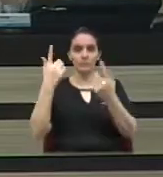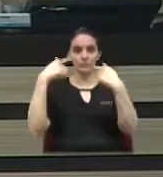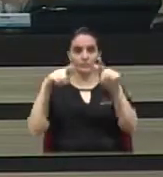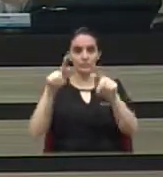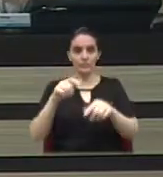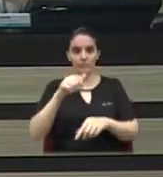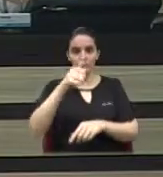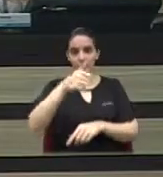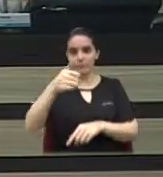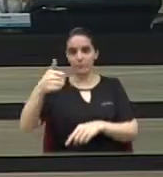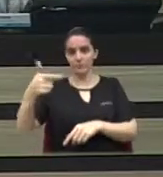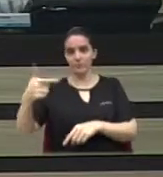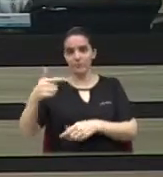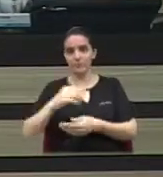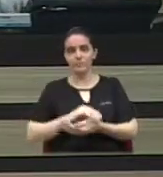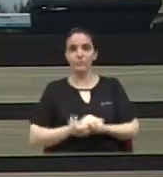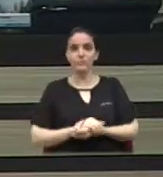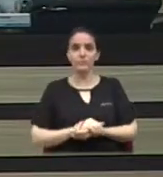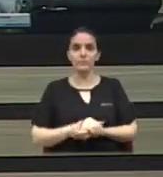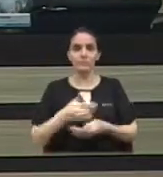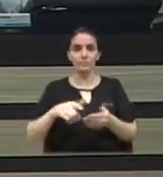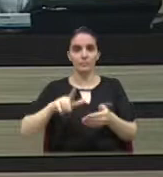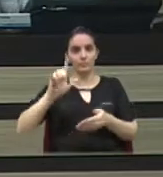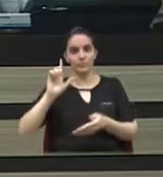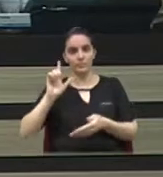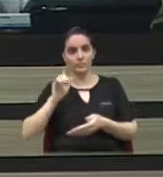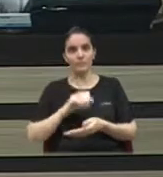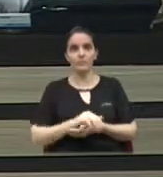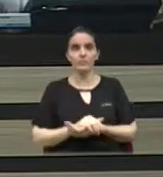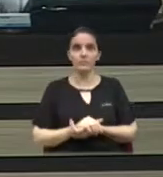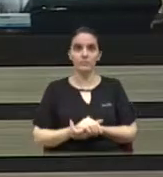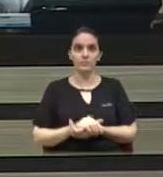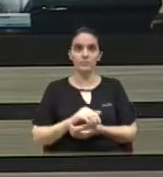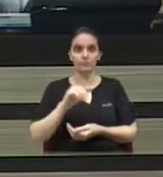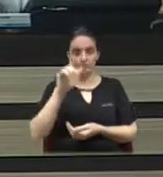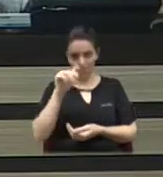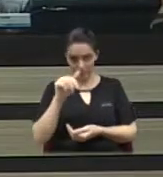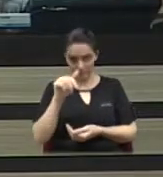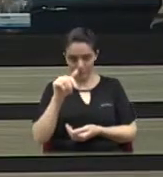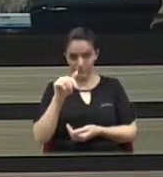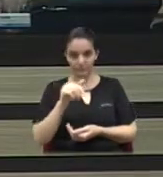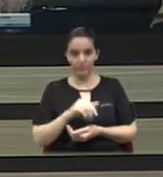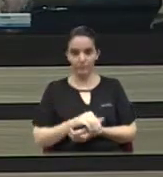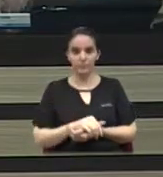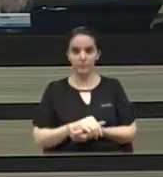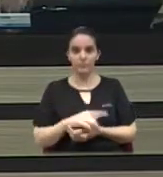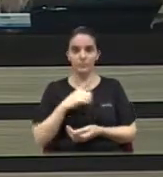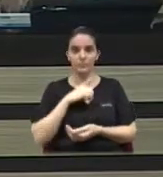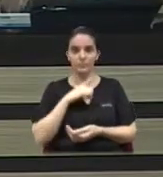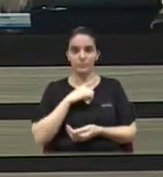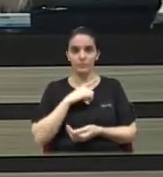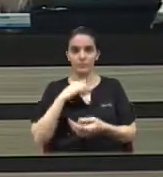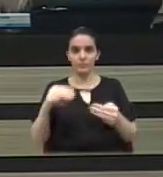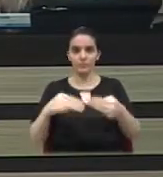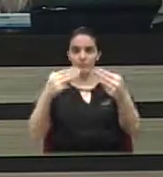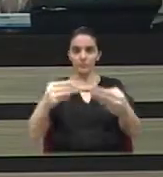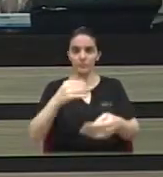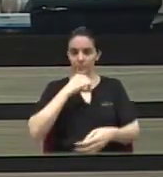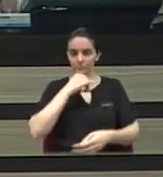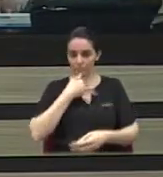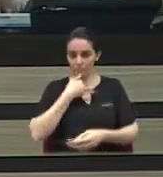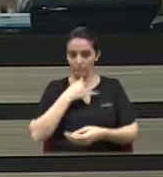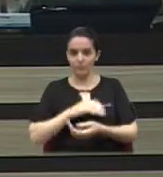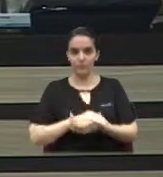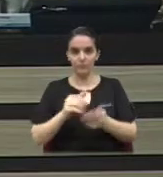112. Antes, depois, gente faz aí, tem uma moção de pesar, vereadora